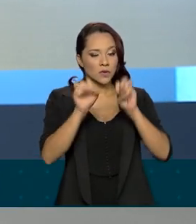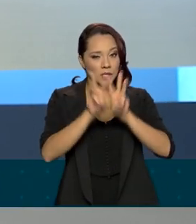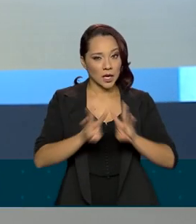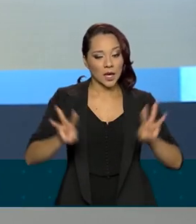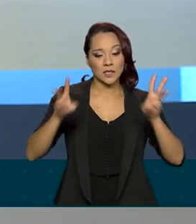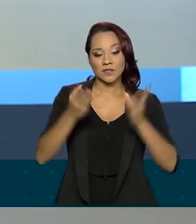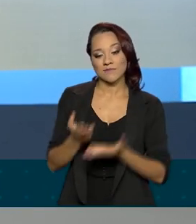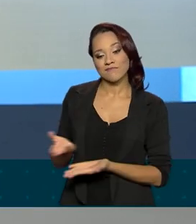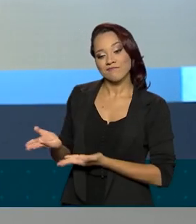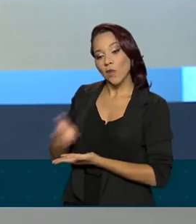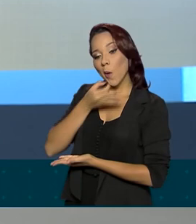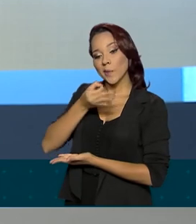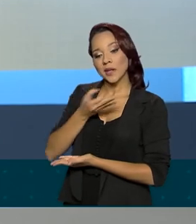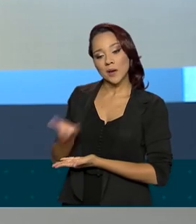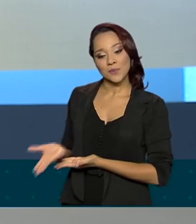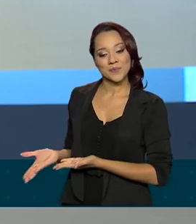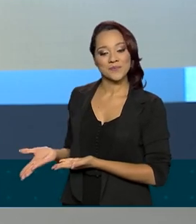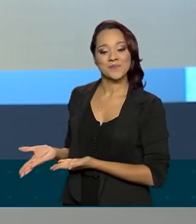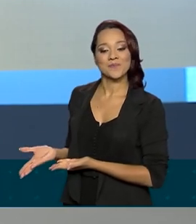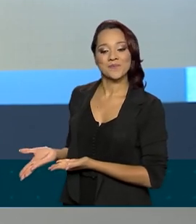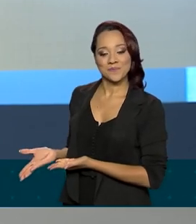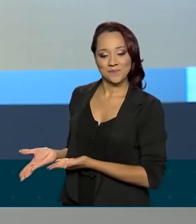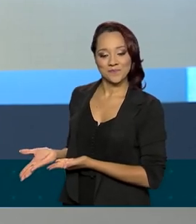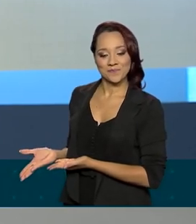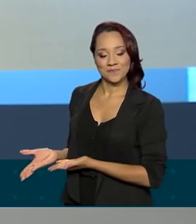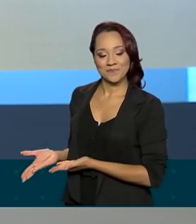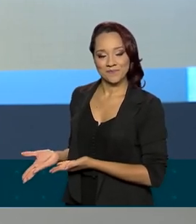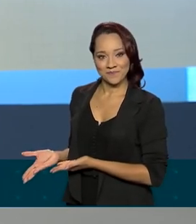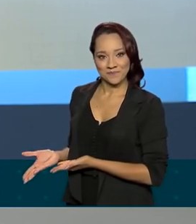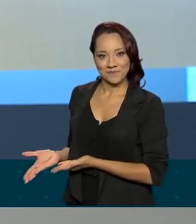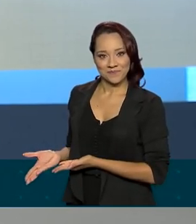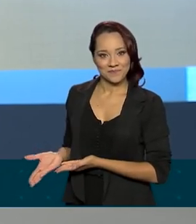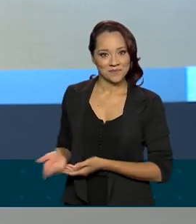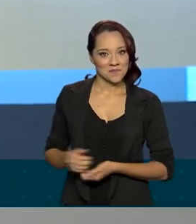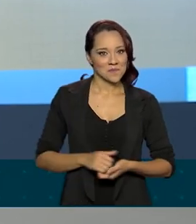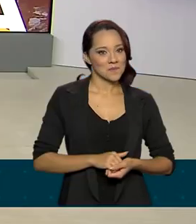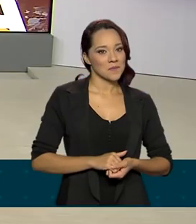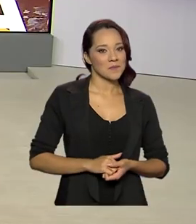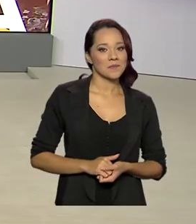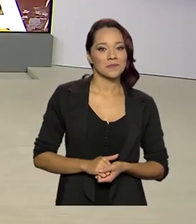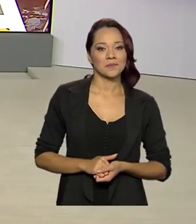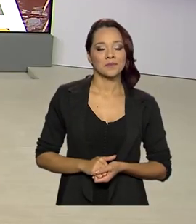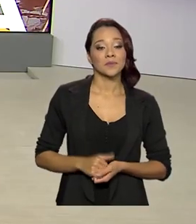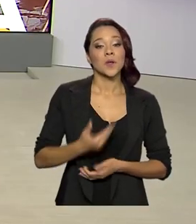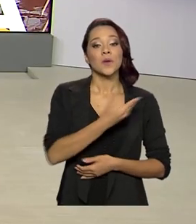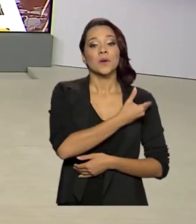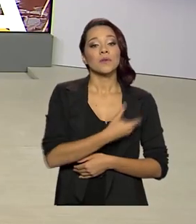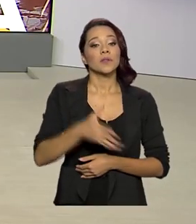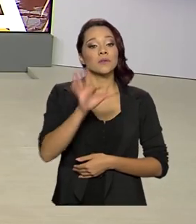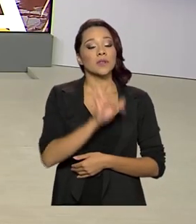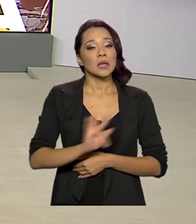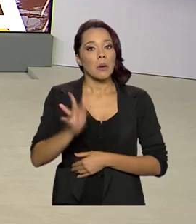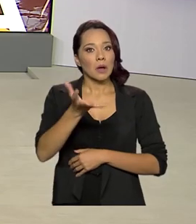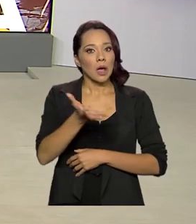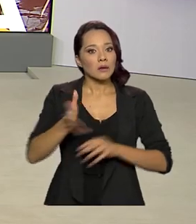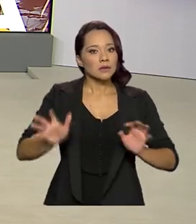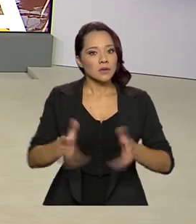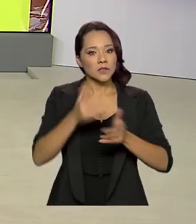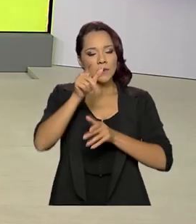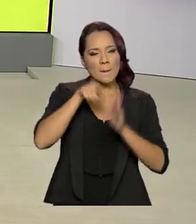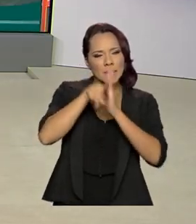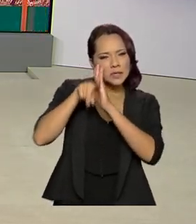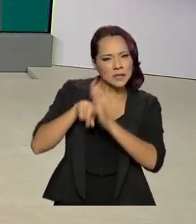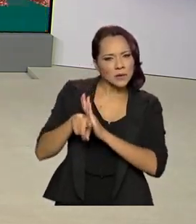que aparece aí na sua tela, é o gov.br barra participamaisbrasil. O governo federal quer incentivar